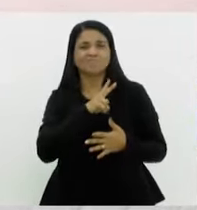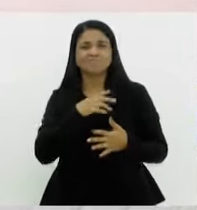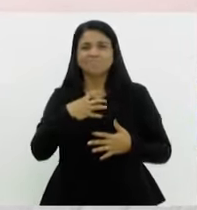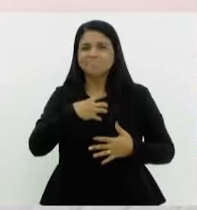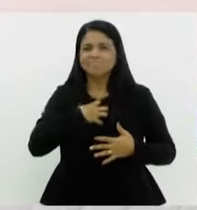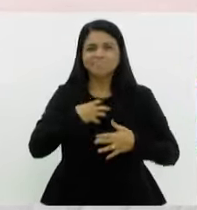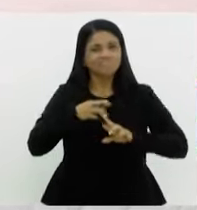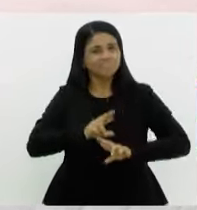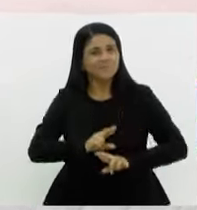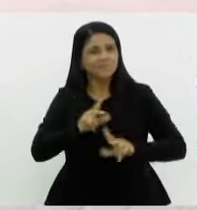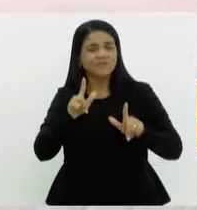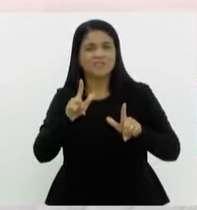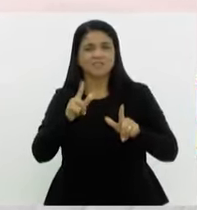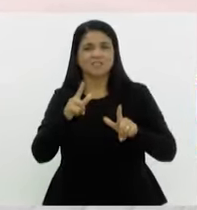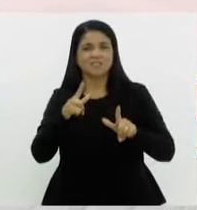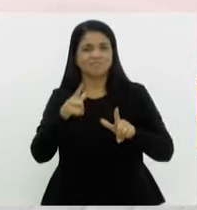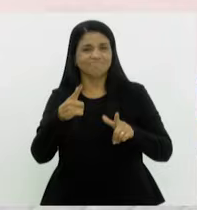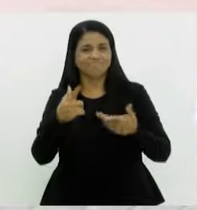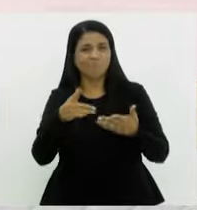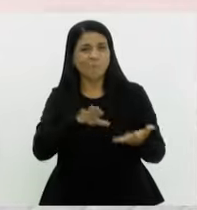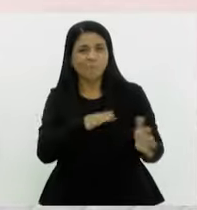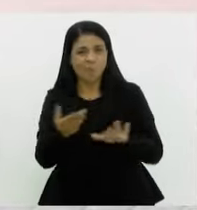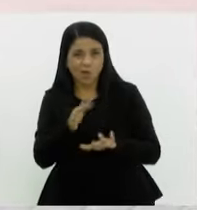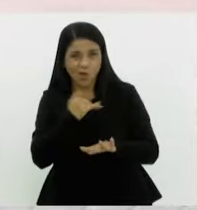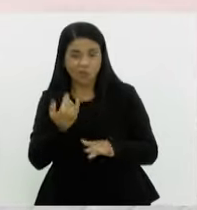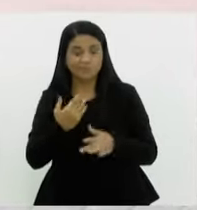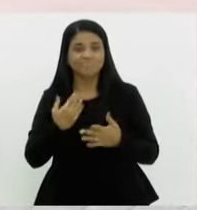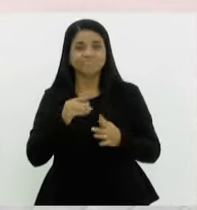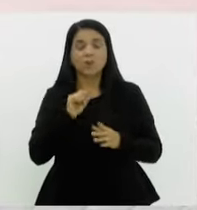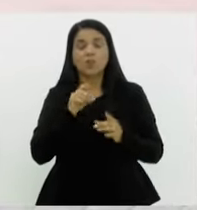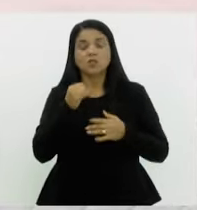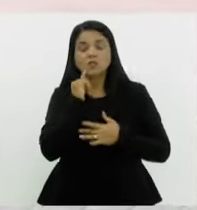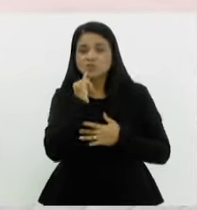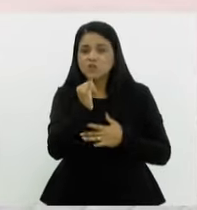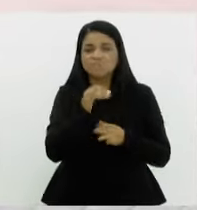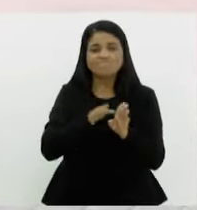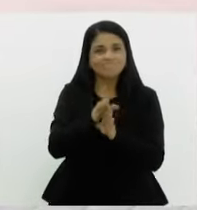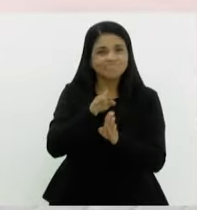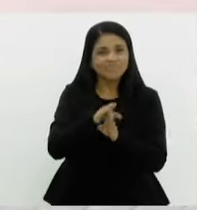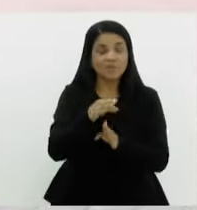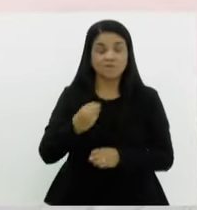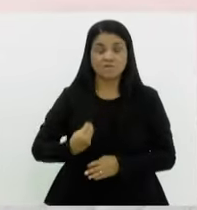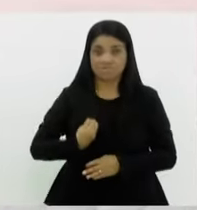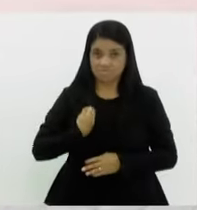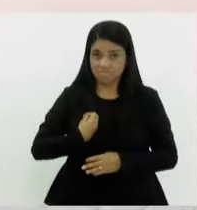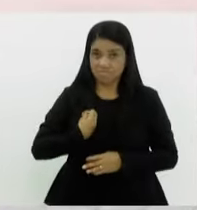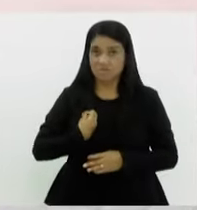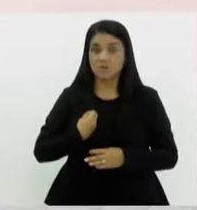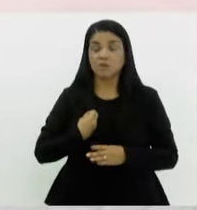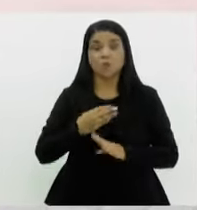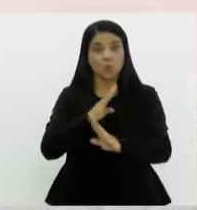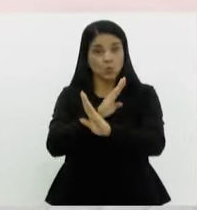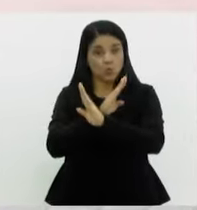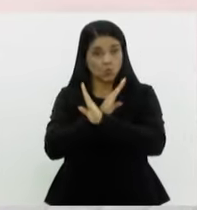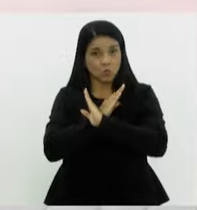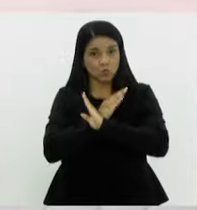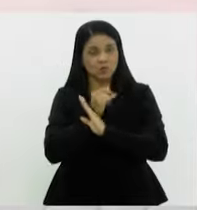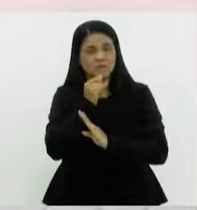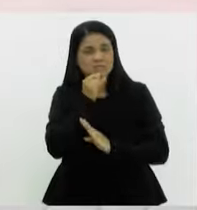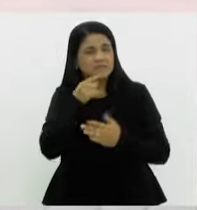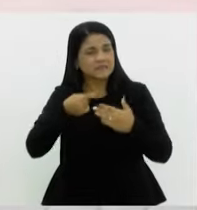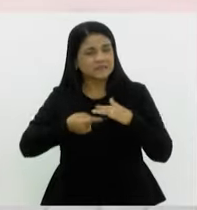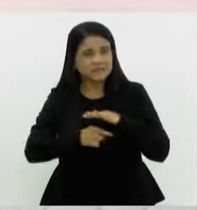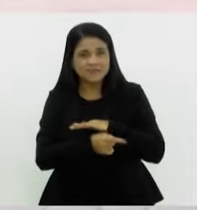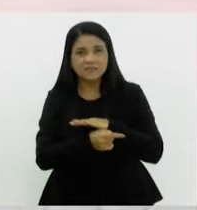forma. Então, que a gente fala para as pessoas? Vivenciar o luto é o fundamental para você passar por todas